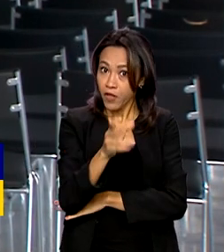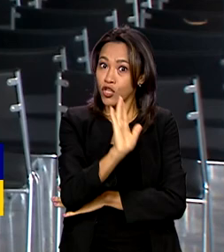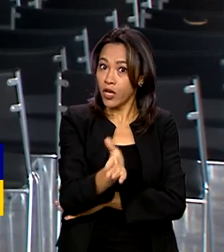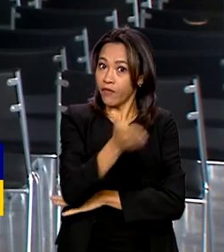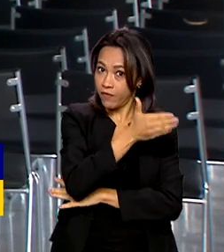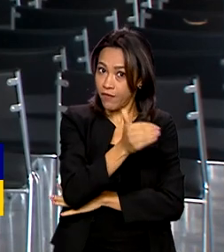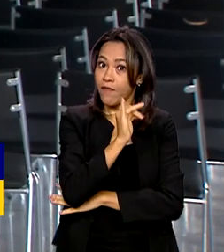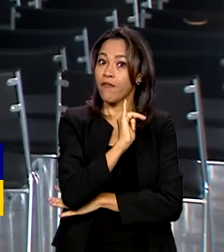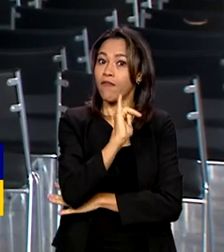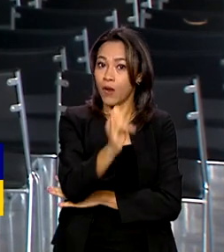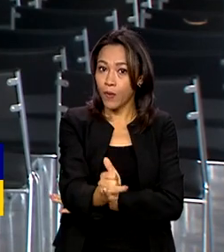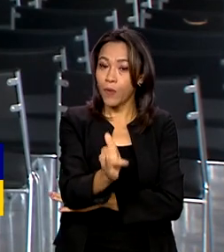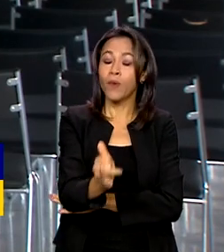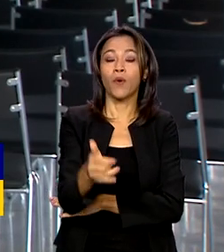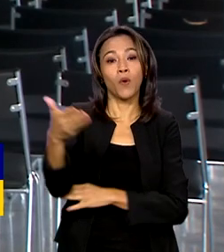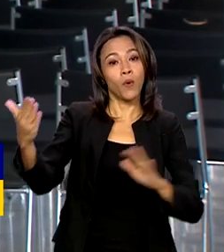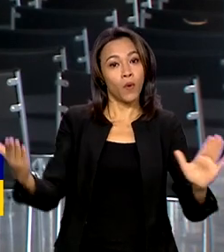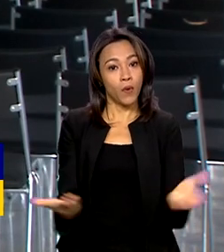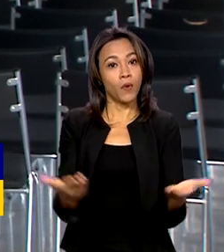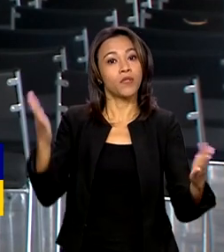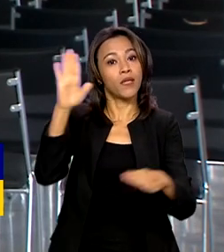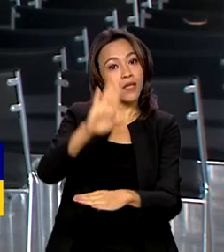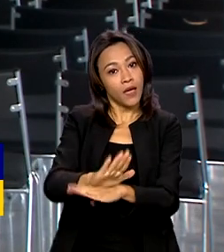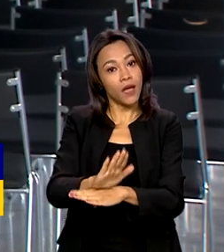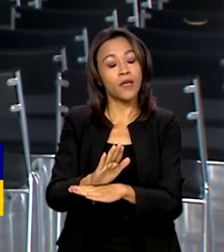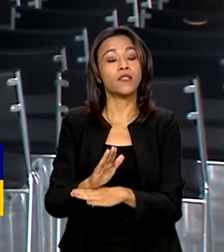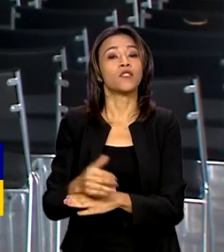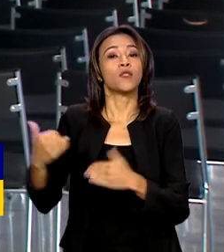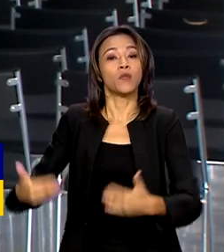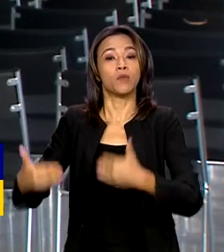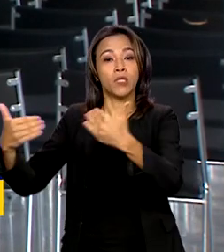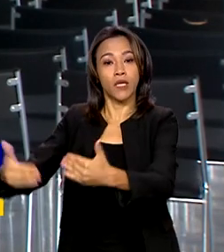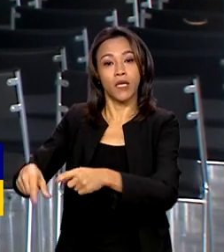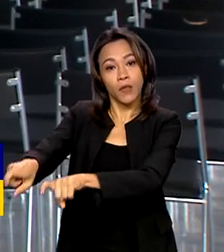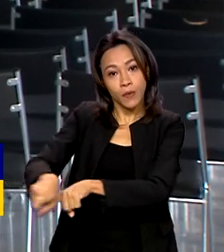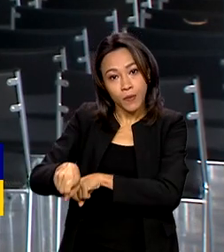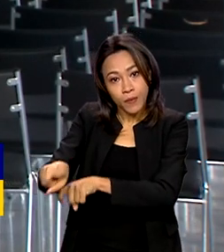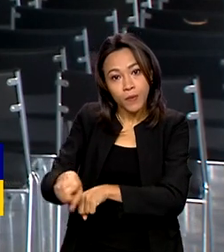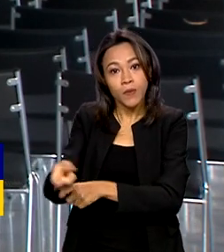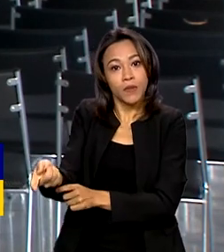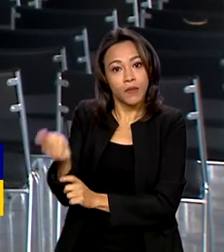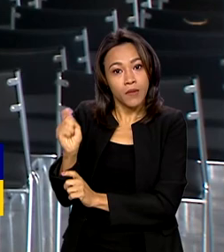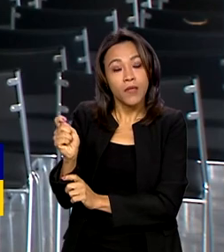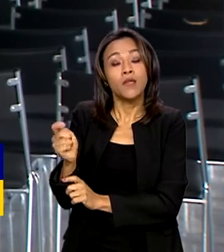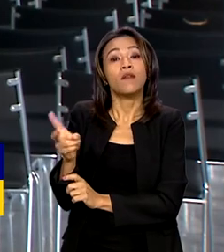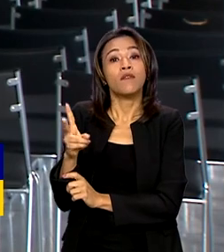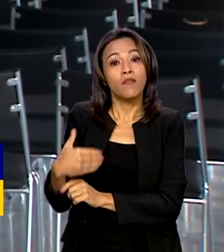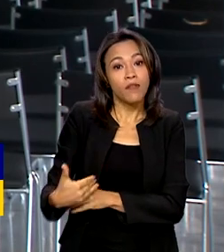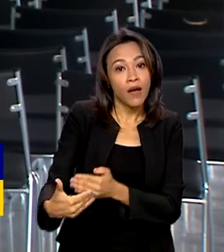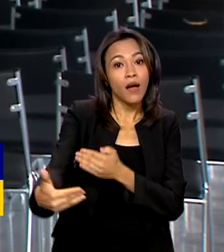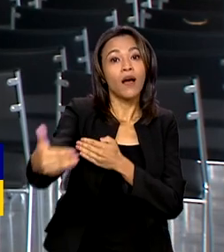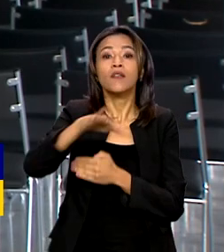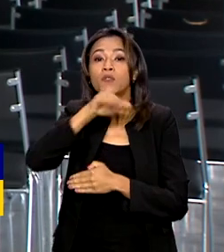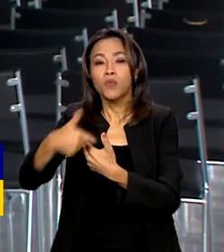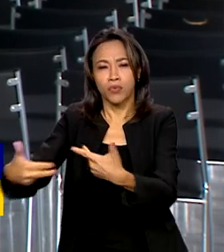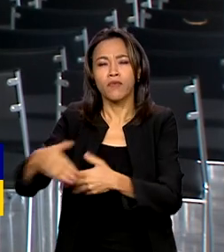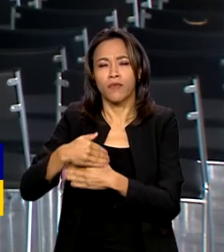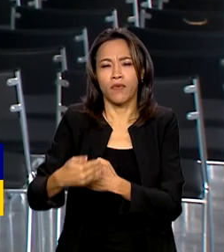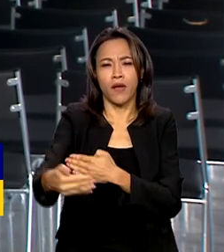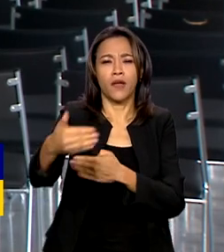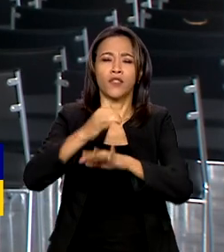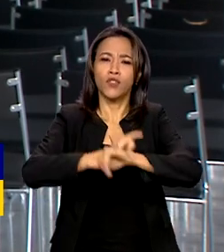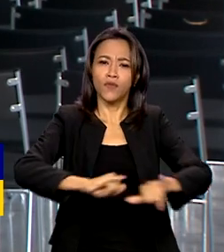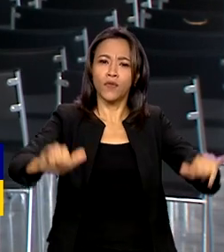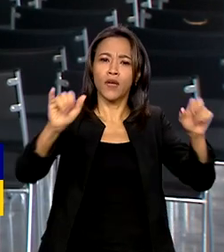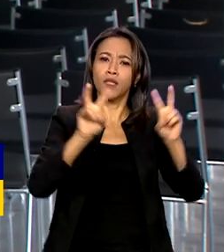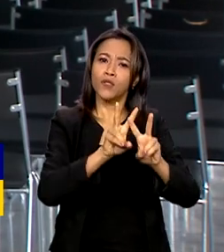mais tarde, ainda hoje, o Ministério da Agricultura e Pecuária também lança o Programa Nacional de Cadeias Agropecuárias